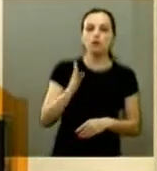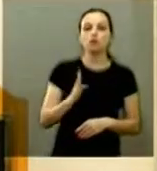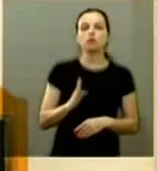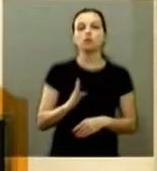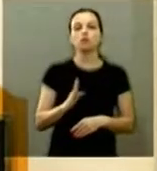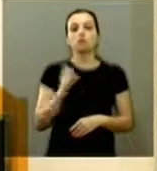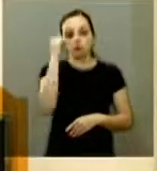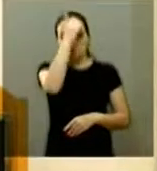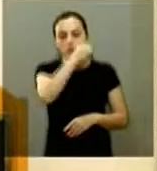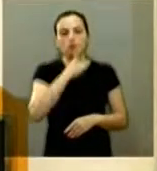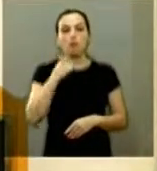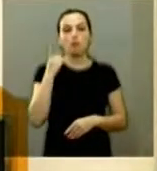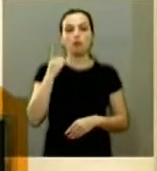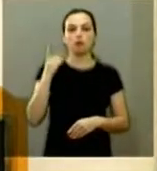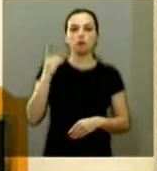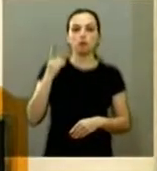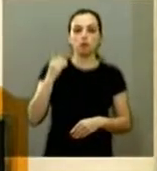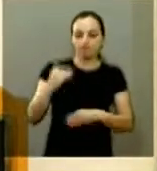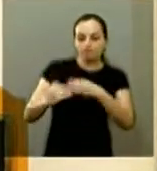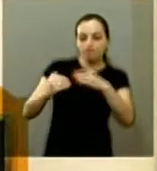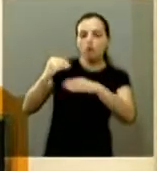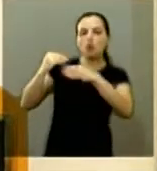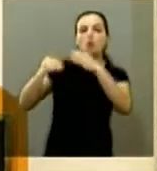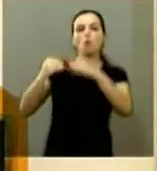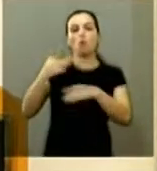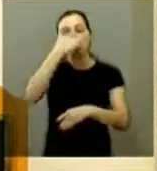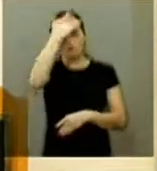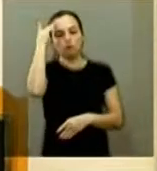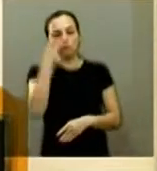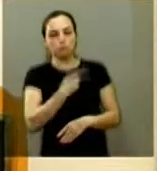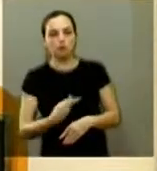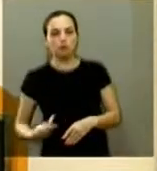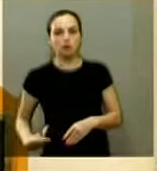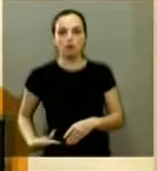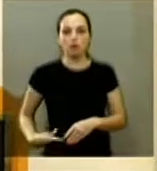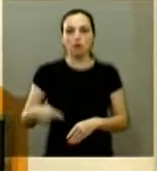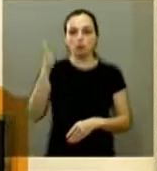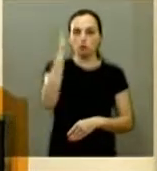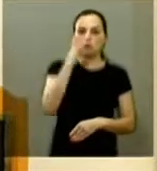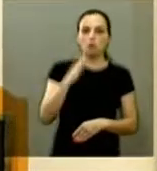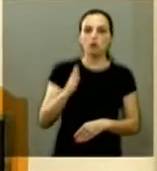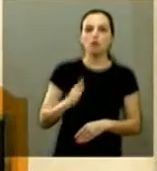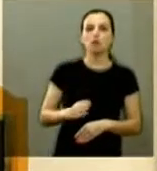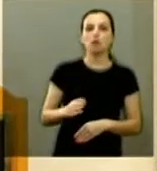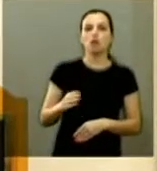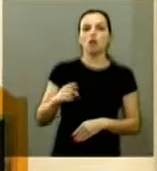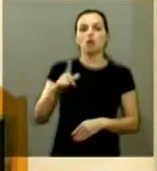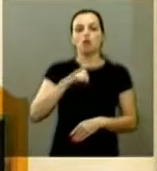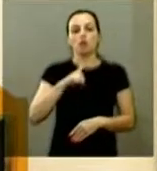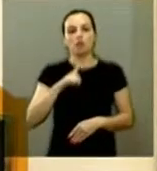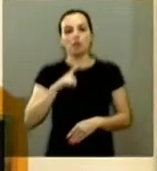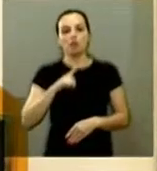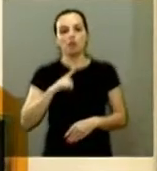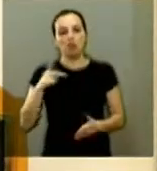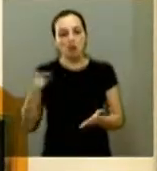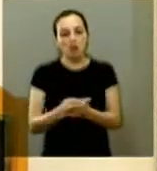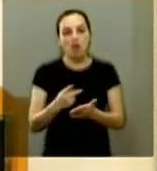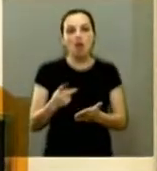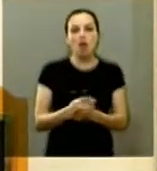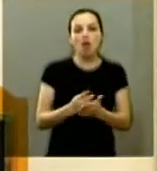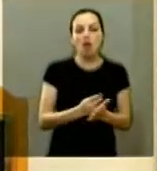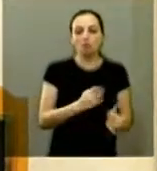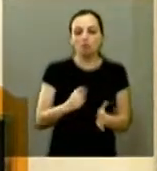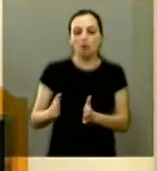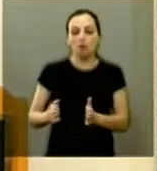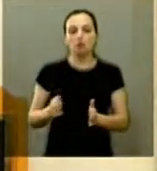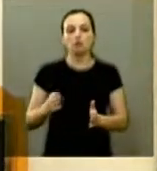construído com alguém na presidência da república que por mais que tenha cometido sérios equívocos políticos neste último processo